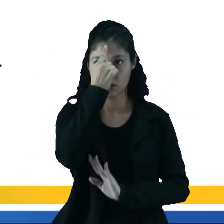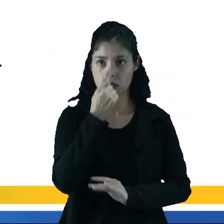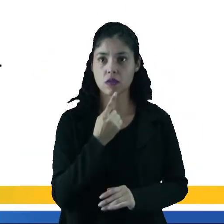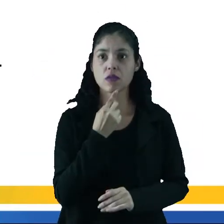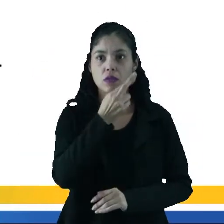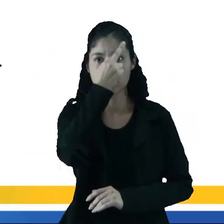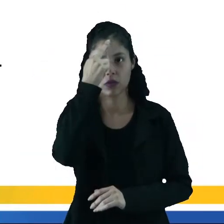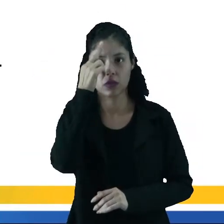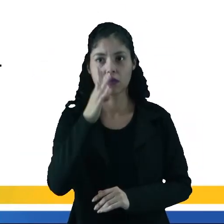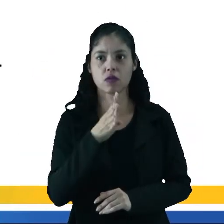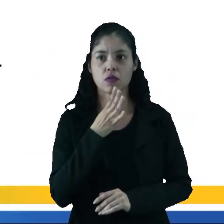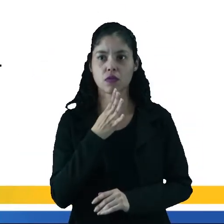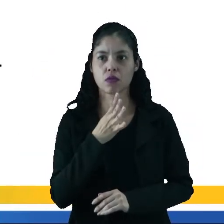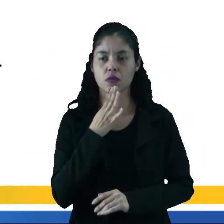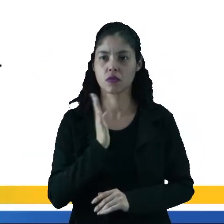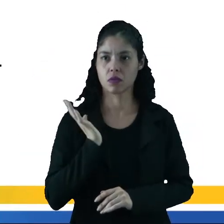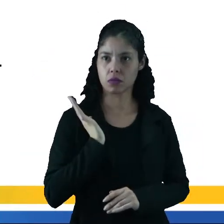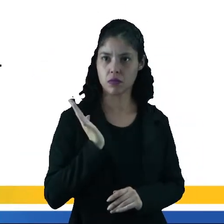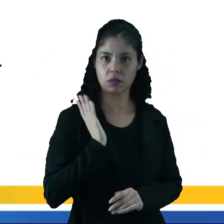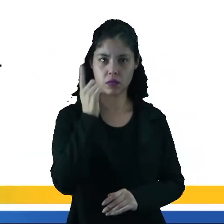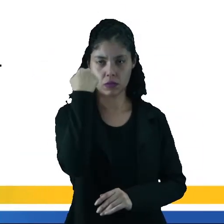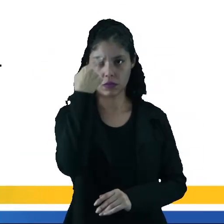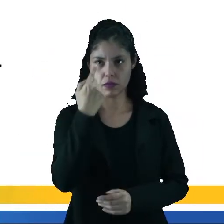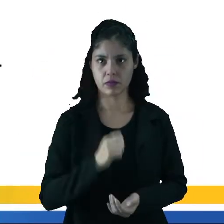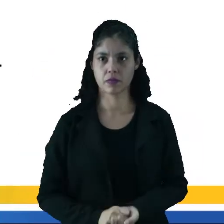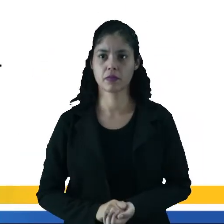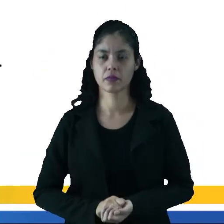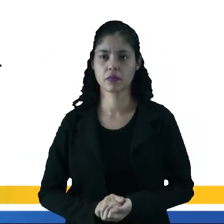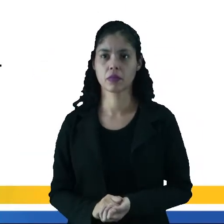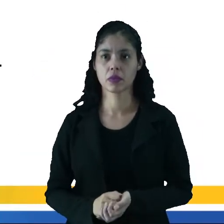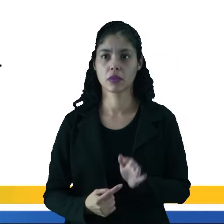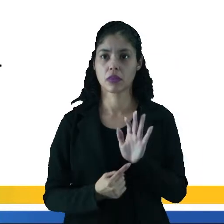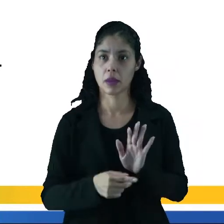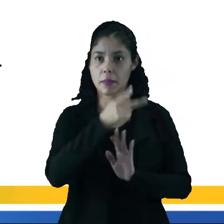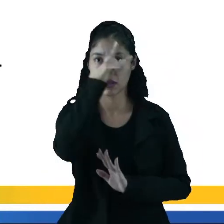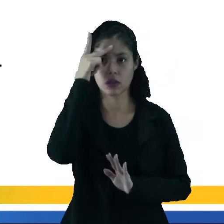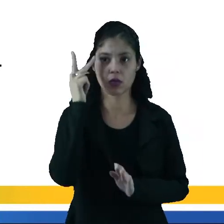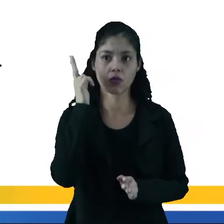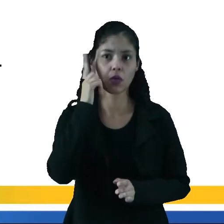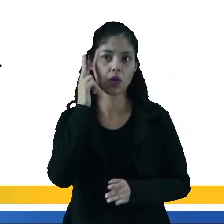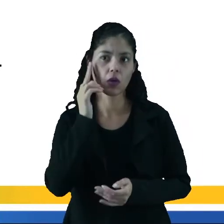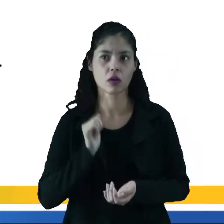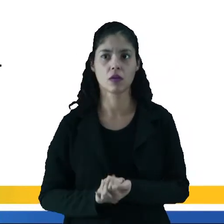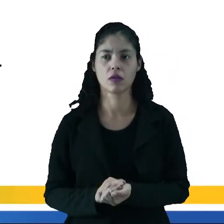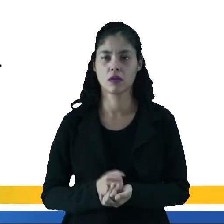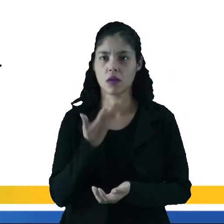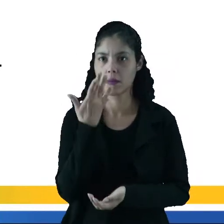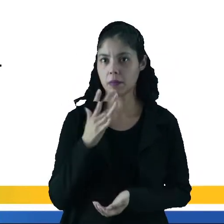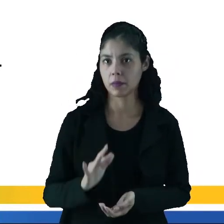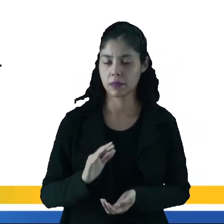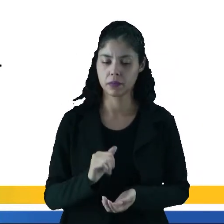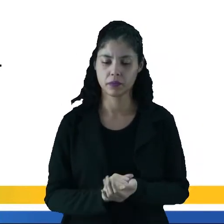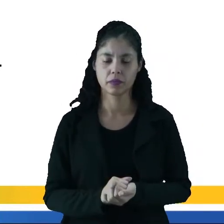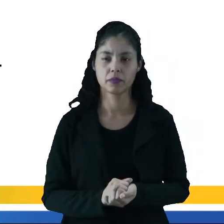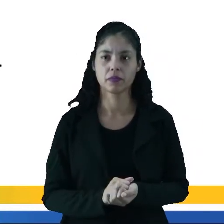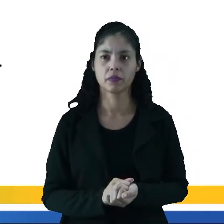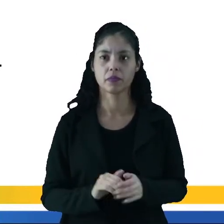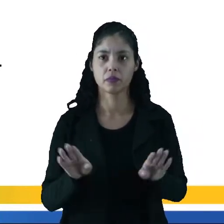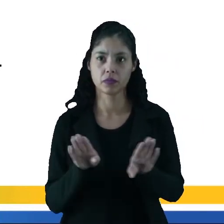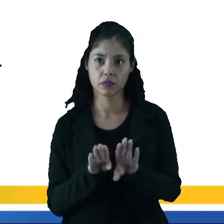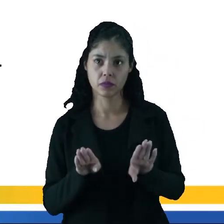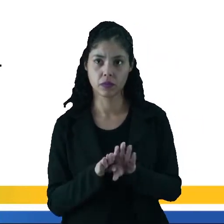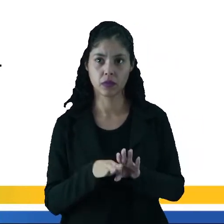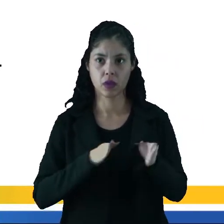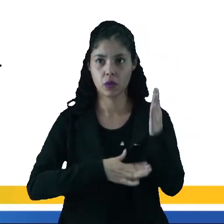históricas conhecidas da nobreza espanhola. Retrata pessoas comuns, como empregados e anões. Retrata o